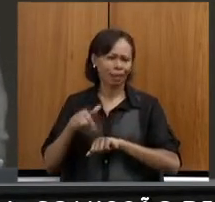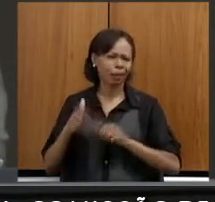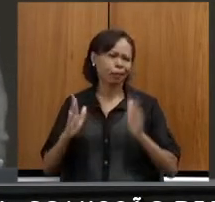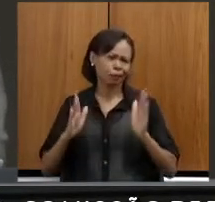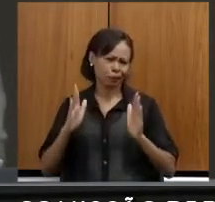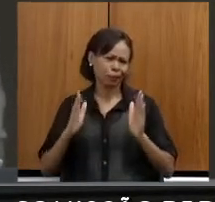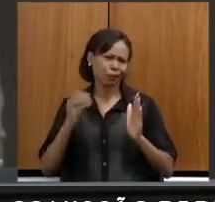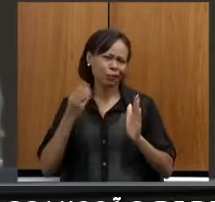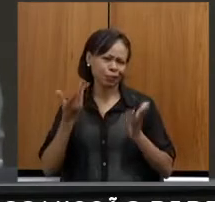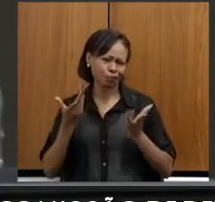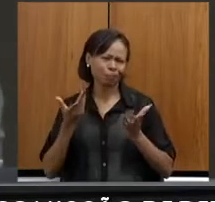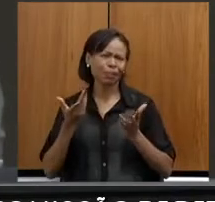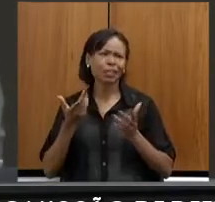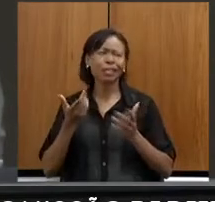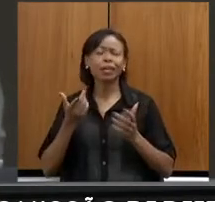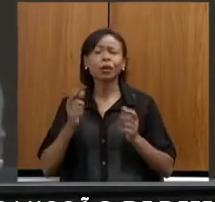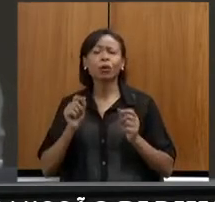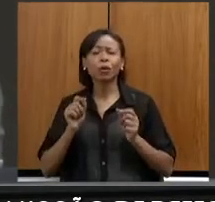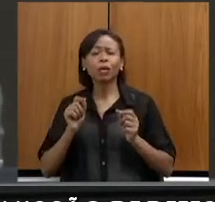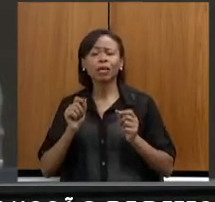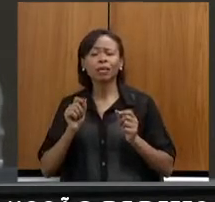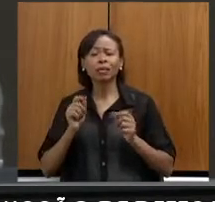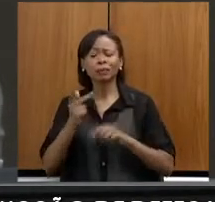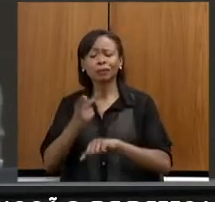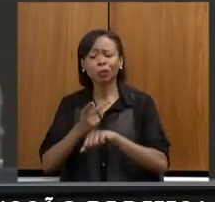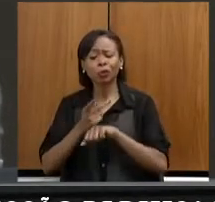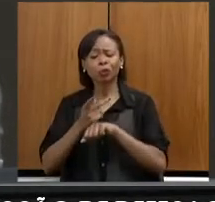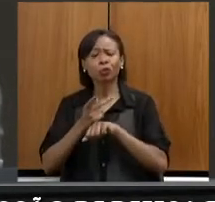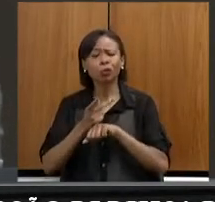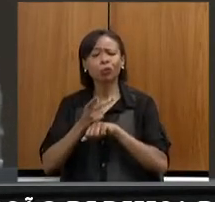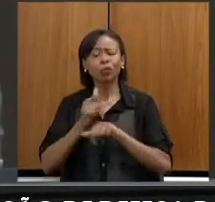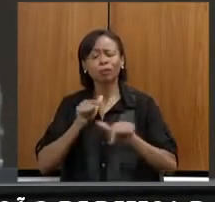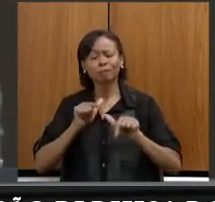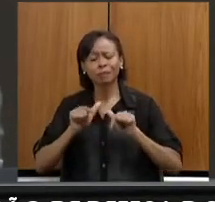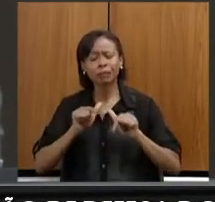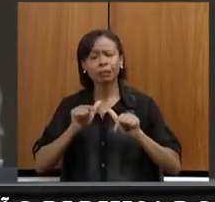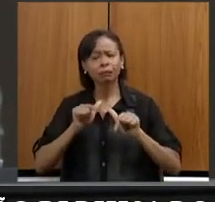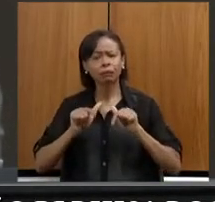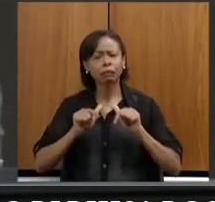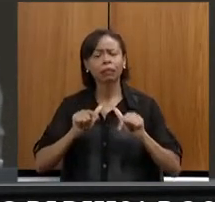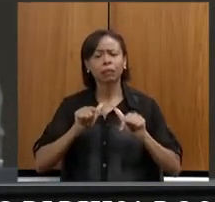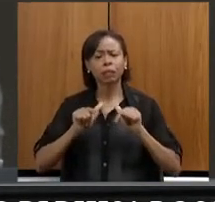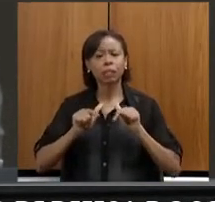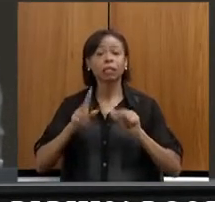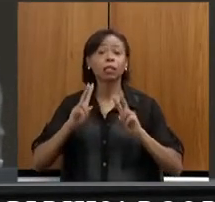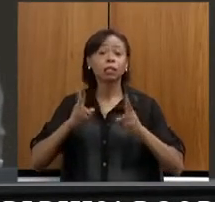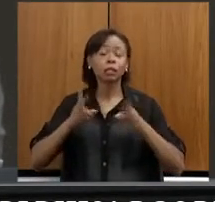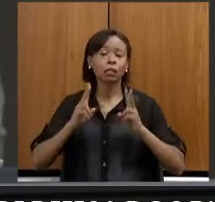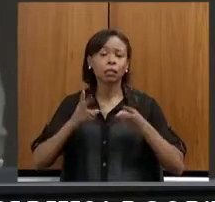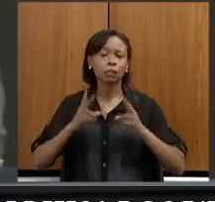emprego. Emprego. E em todas as assembleias fiscaliza, a gente